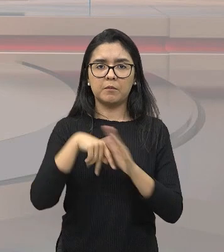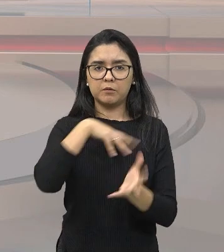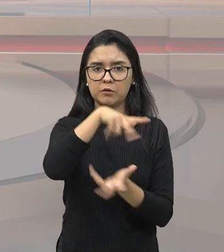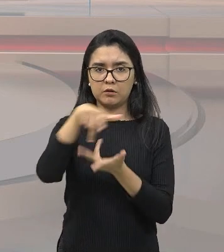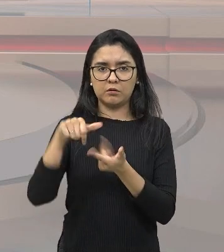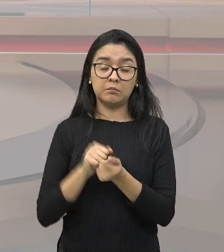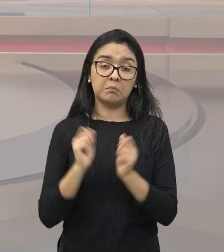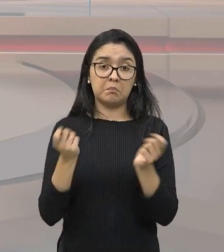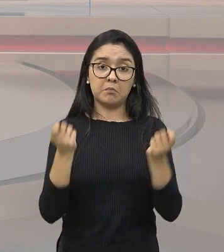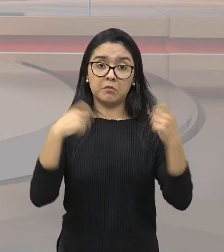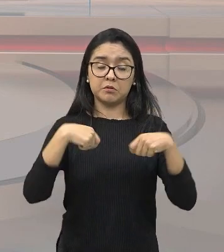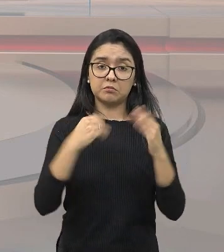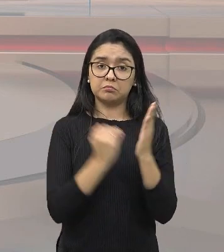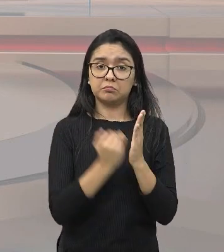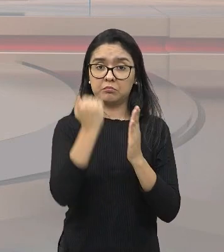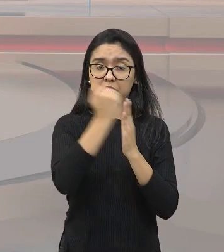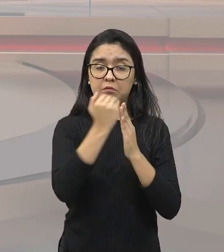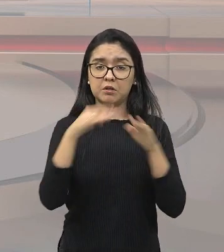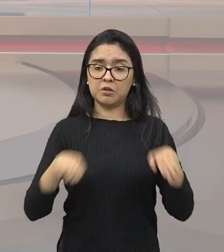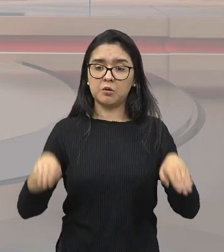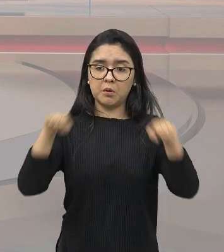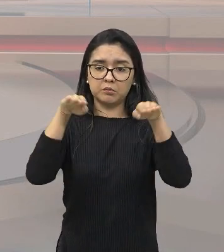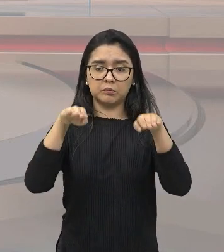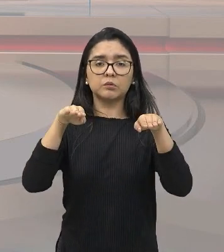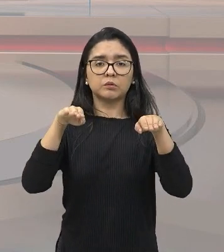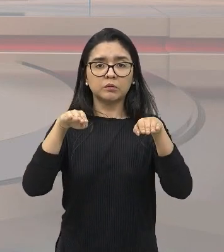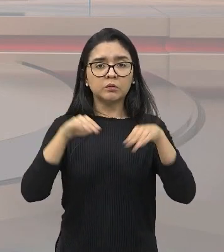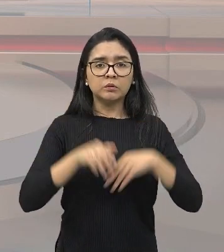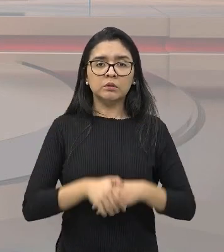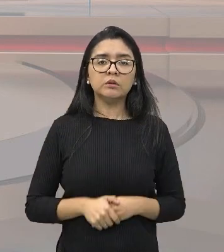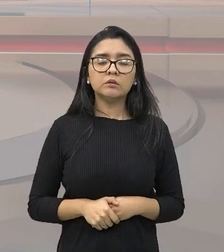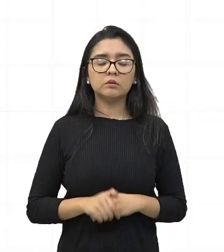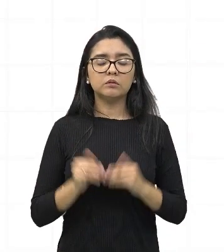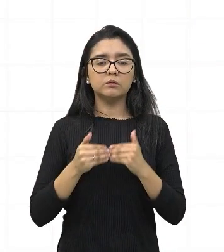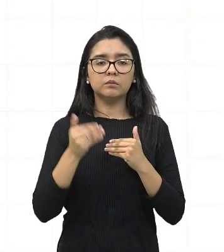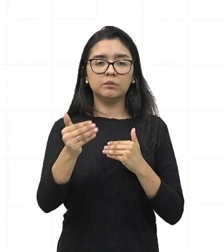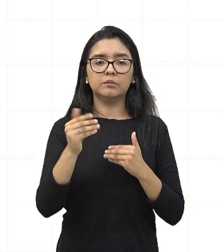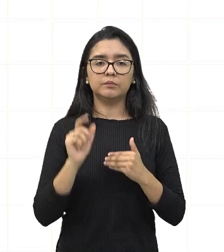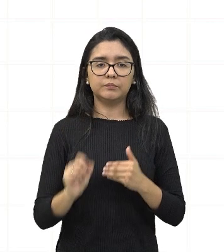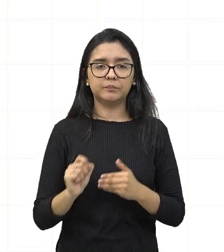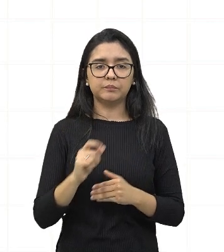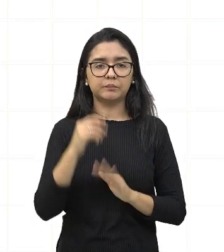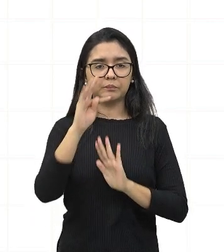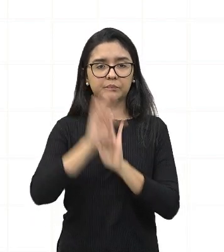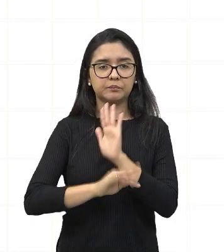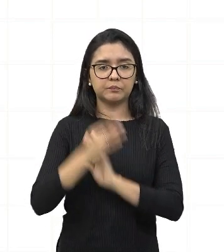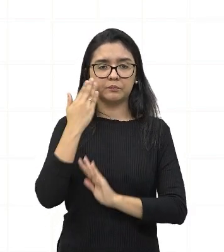a pouco ela alcance essa posição como o número um do mundo. Ok? Continuando o nosso texto.